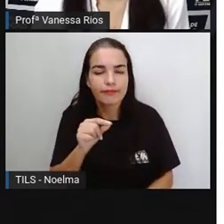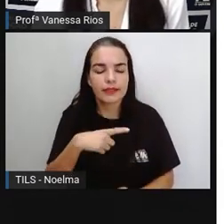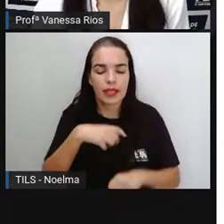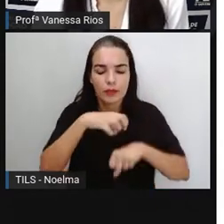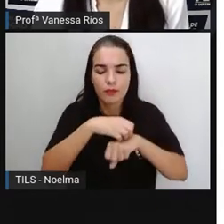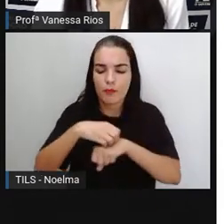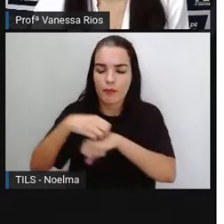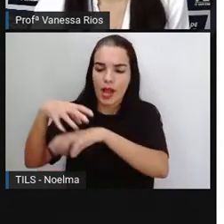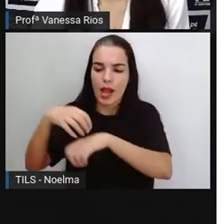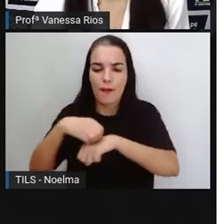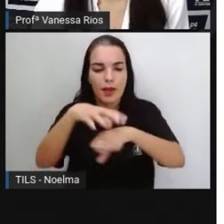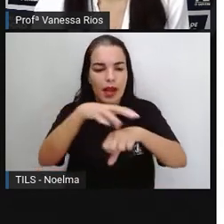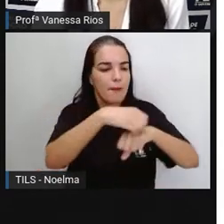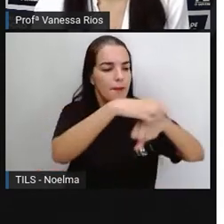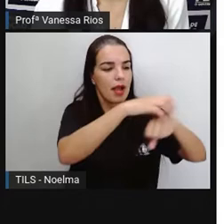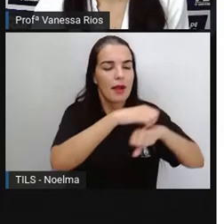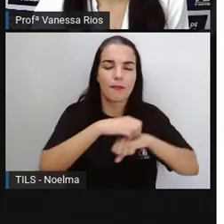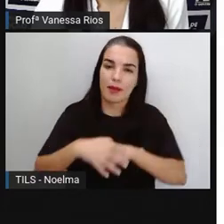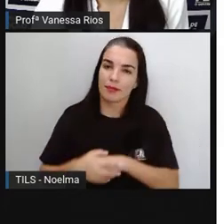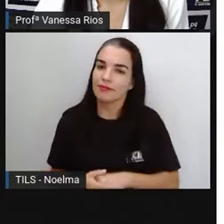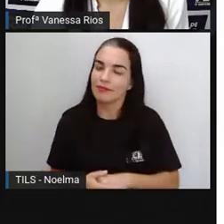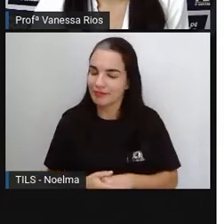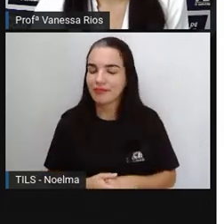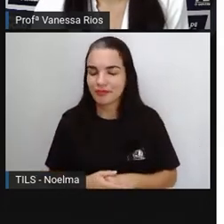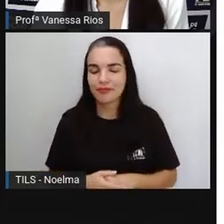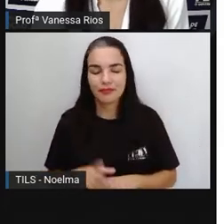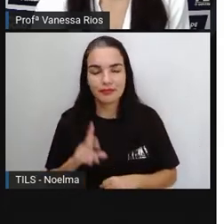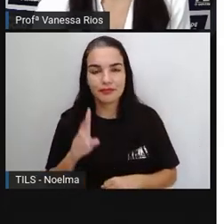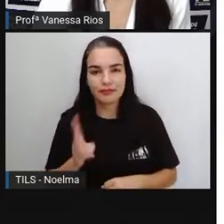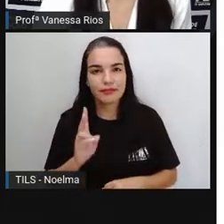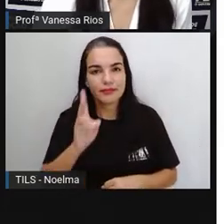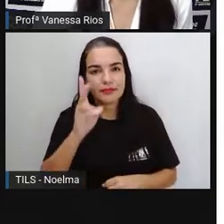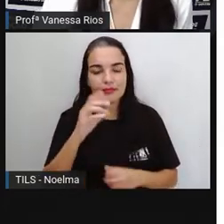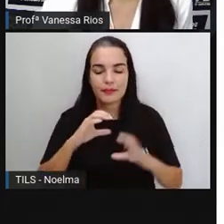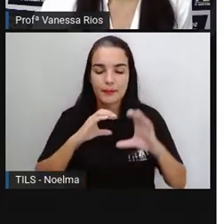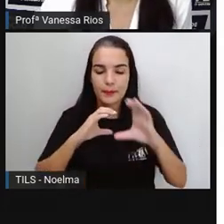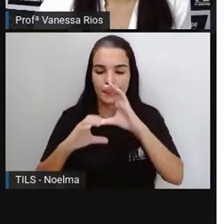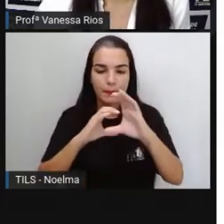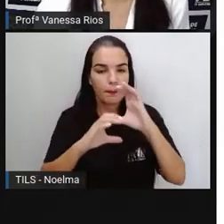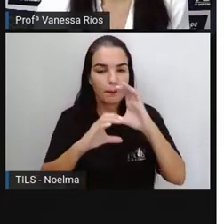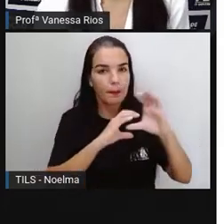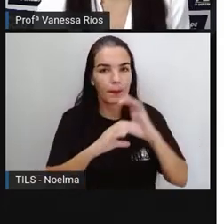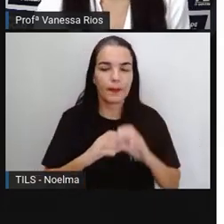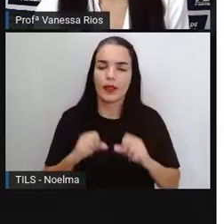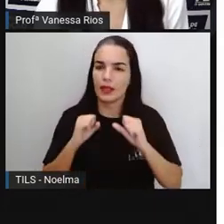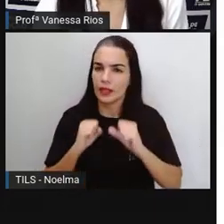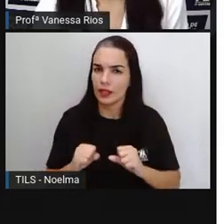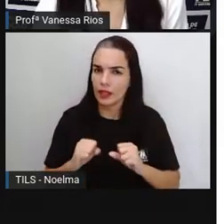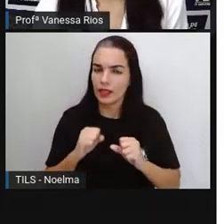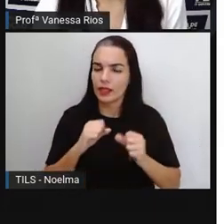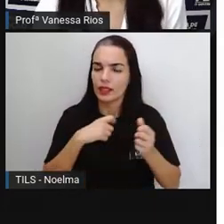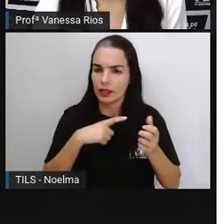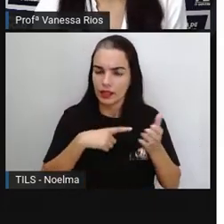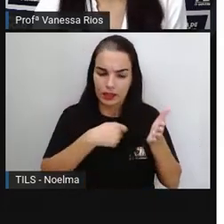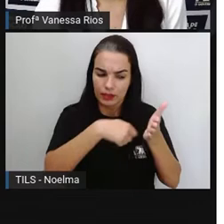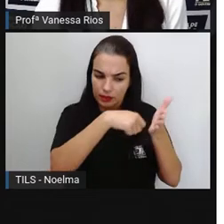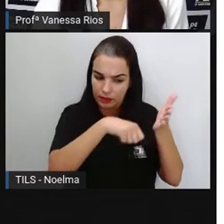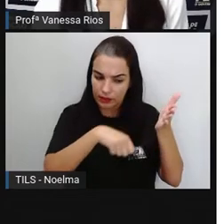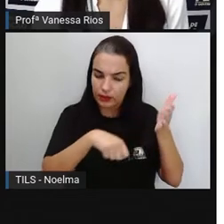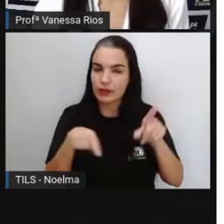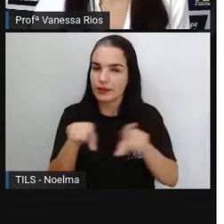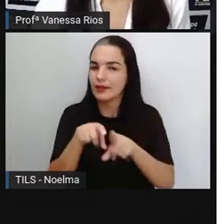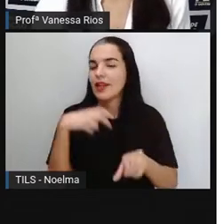transmitidos por diversos meios de comunicação, utilizando não só a escrita, mas também a oralidade.